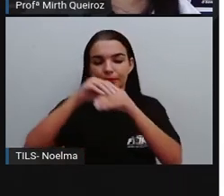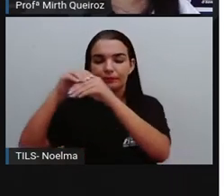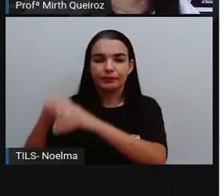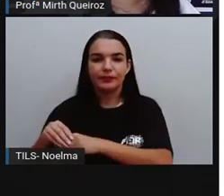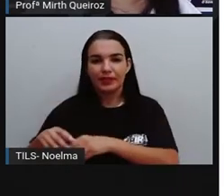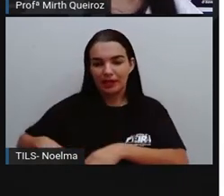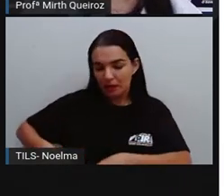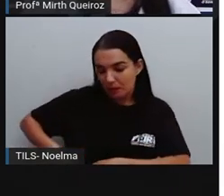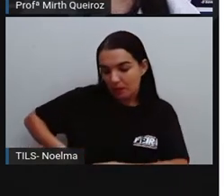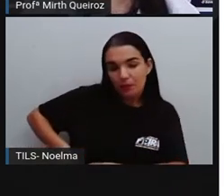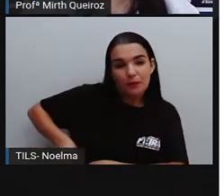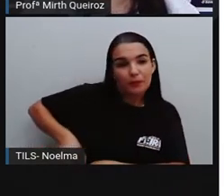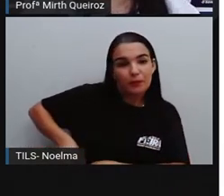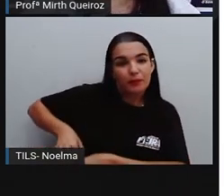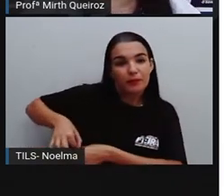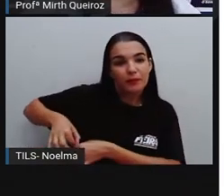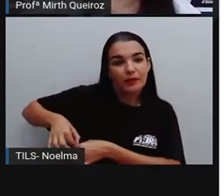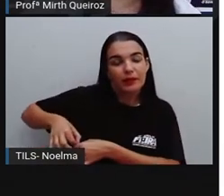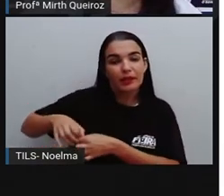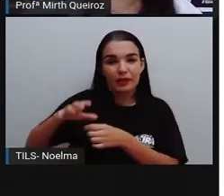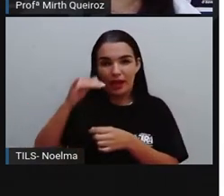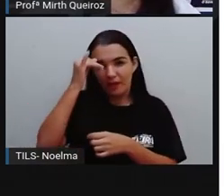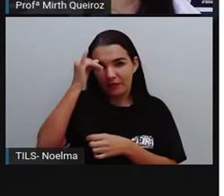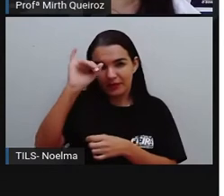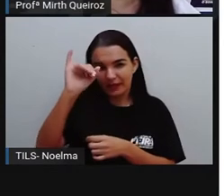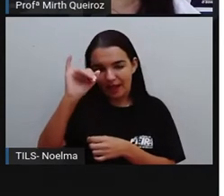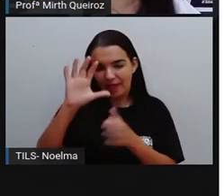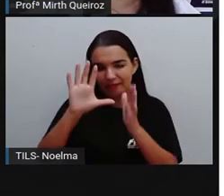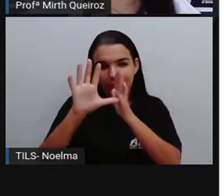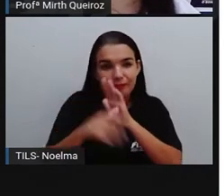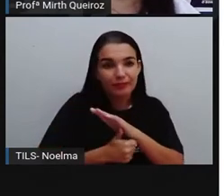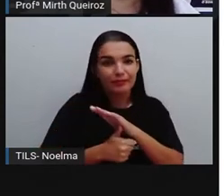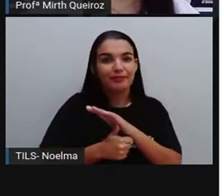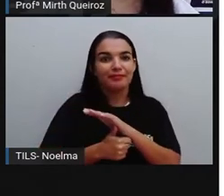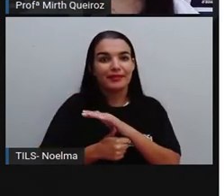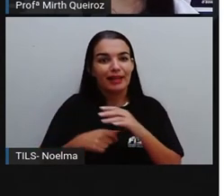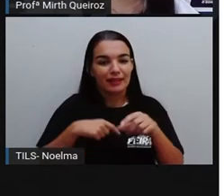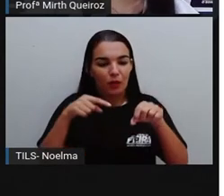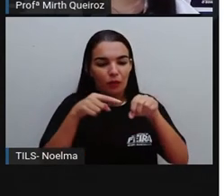preso à cintura e evitar assaltos. Olha que interessante.